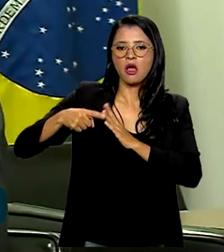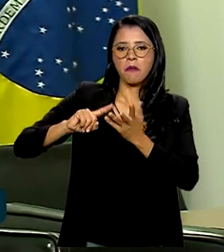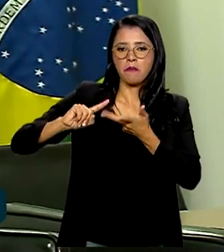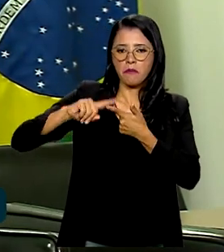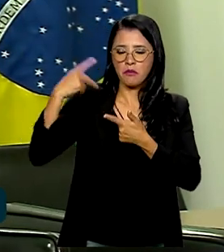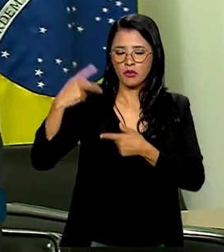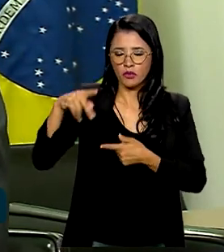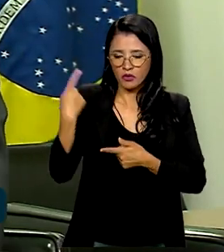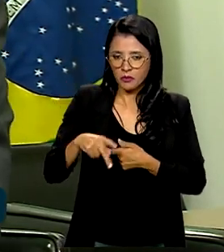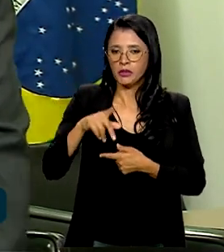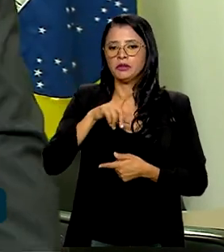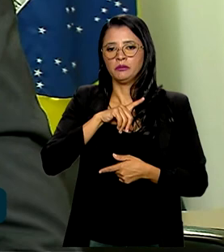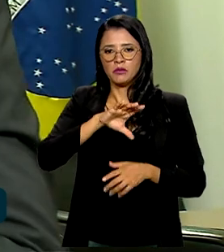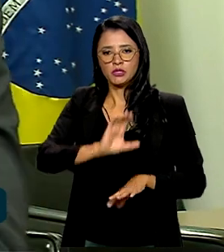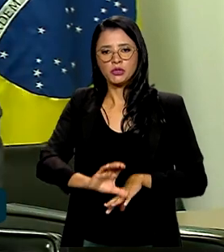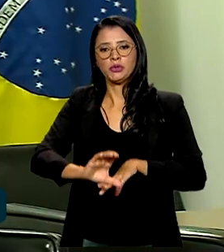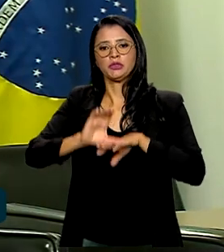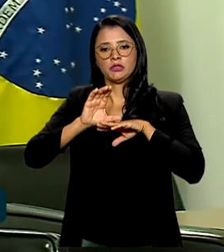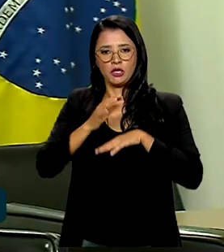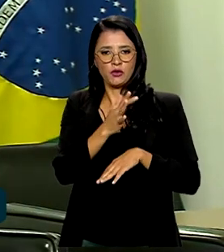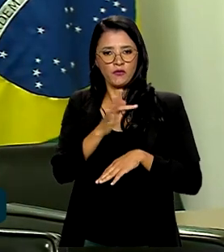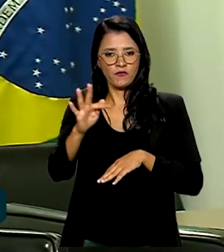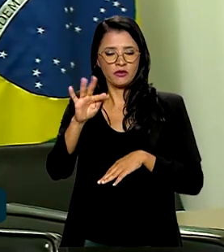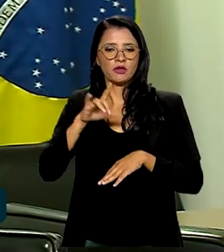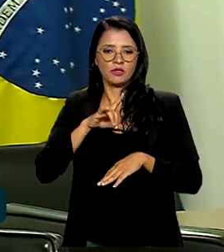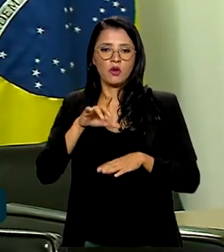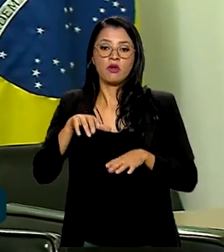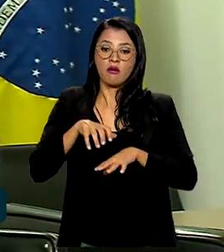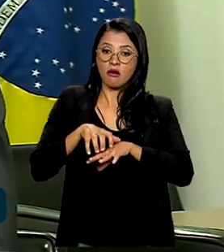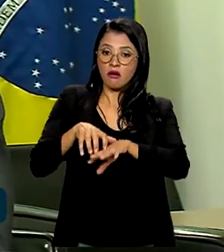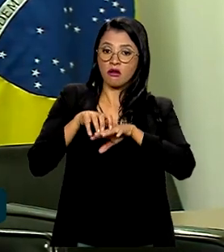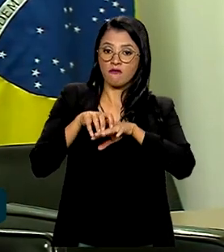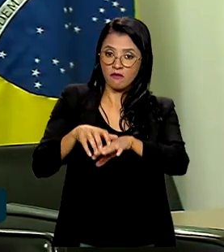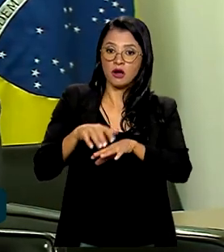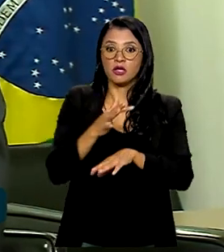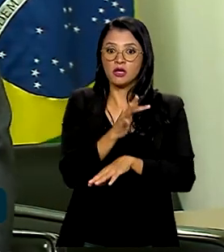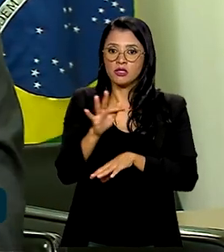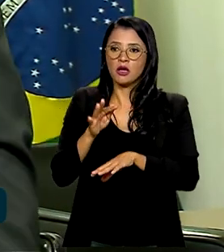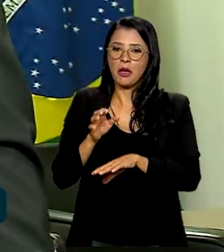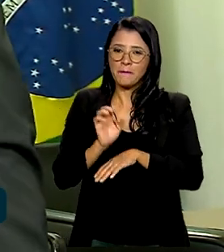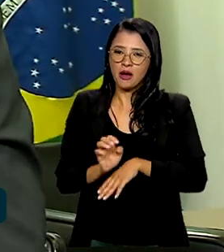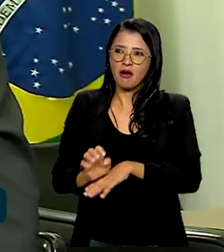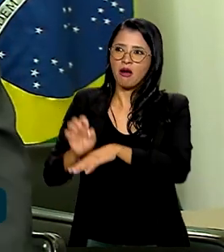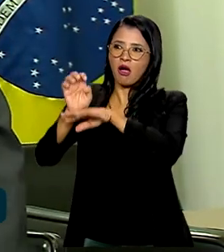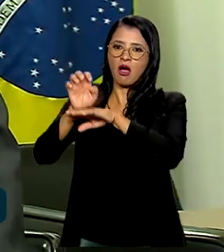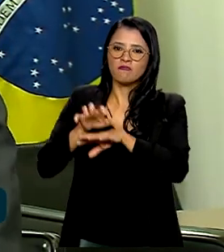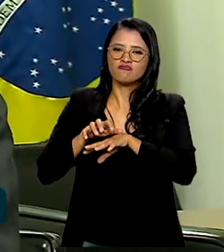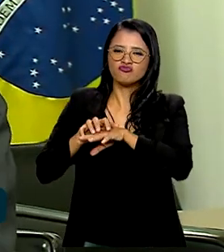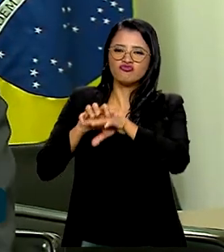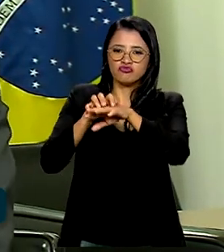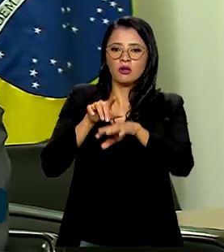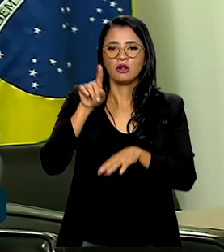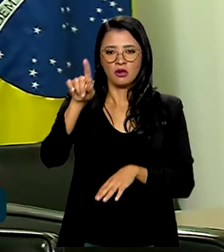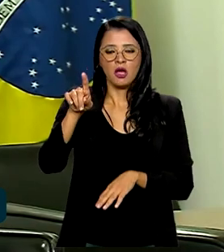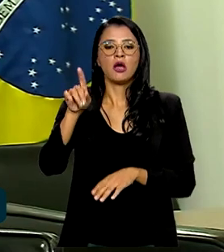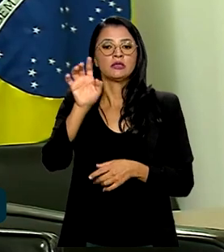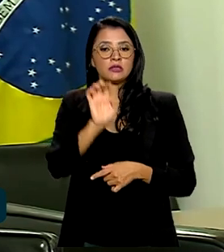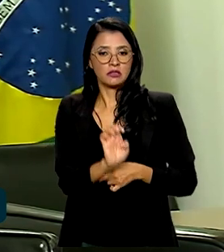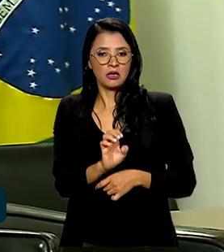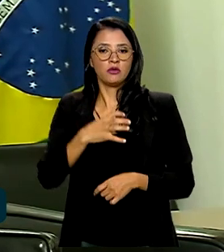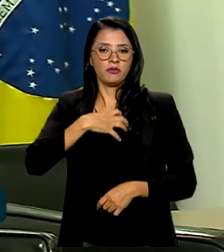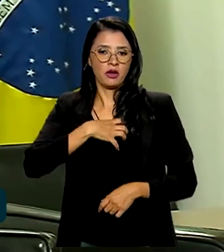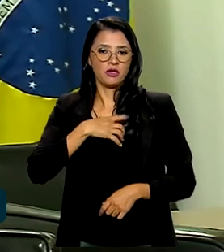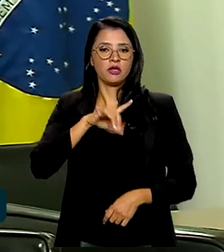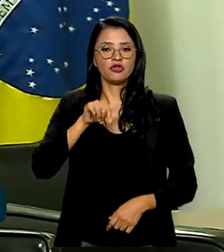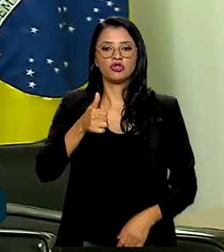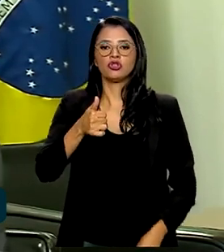Conselho da Federação e as caravanas federativas. Nós vamos iniciar as caravanas federativas no estado da Bahia, dia 24